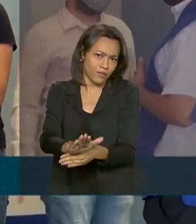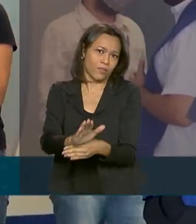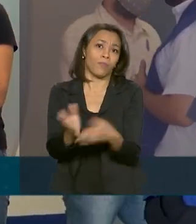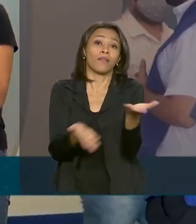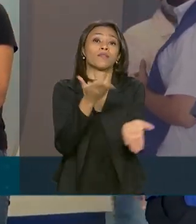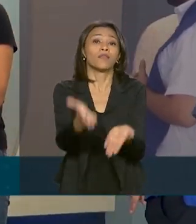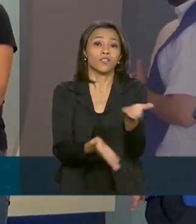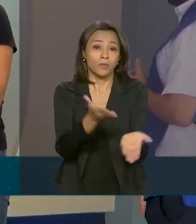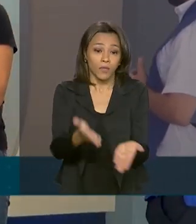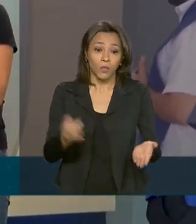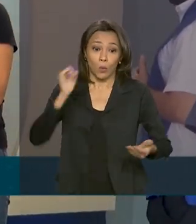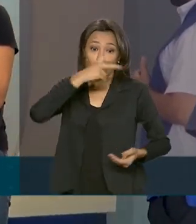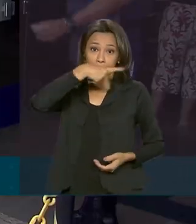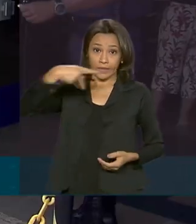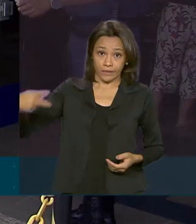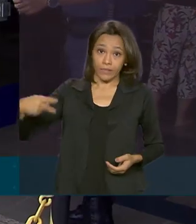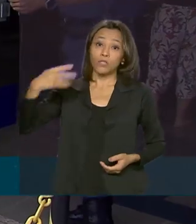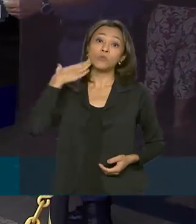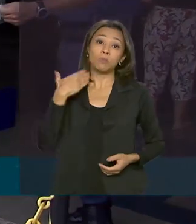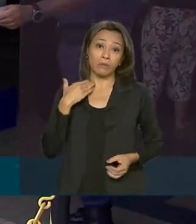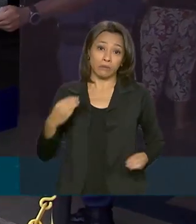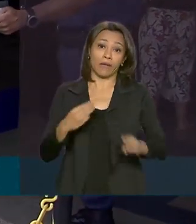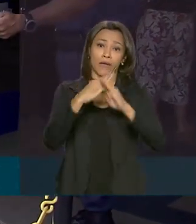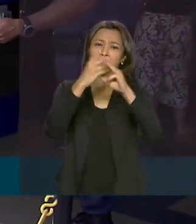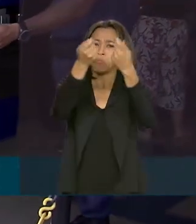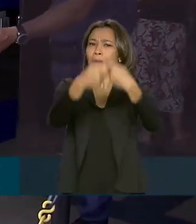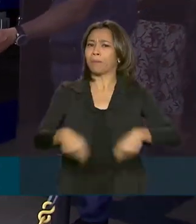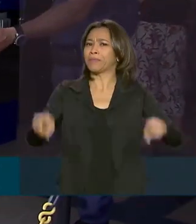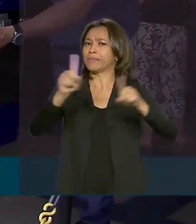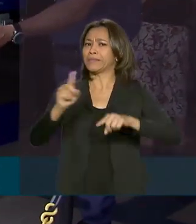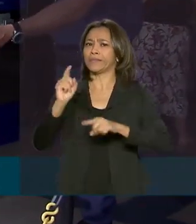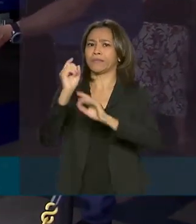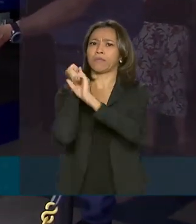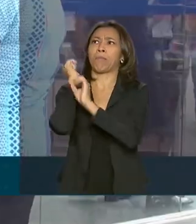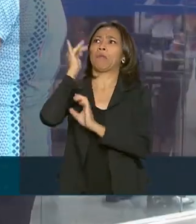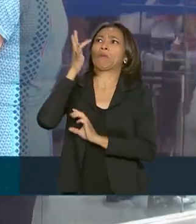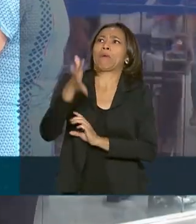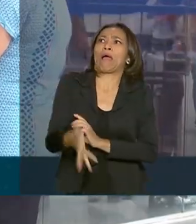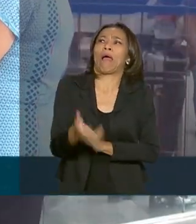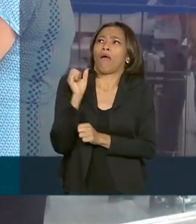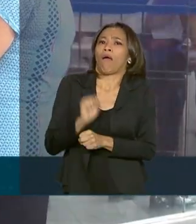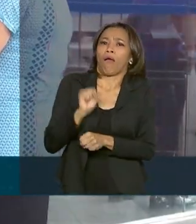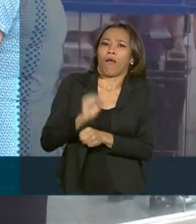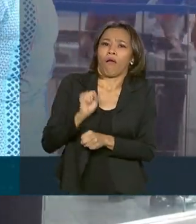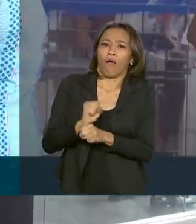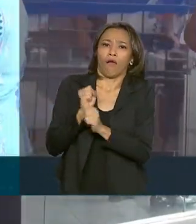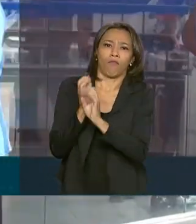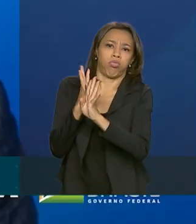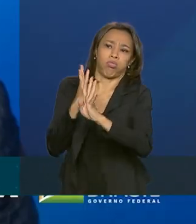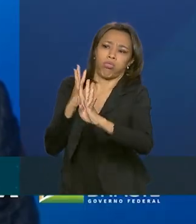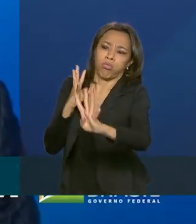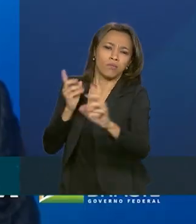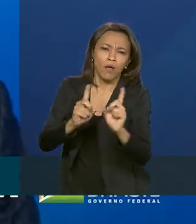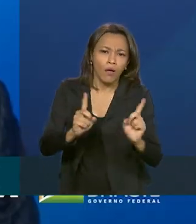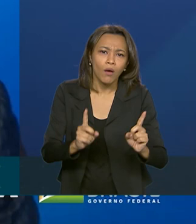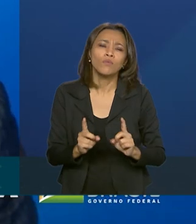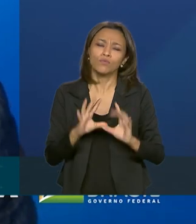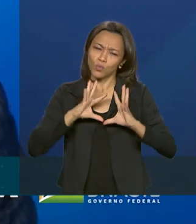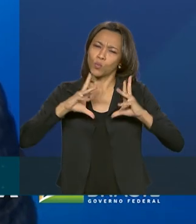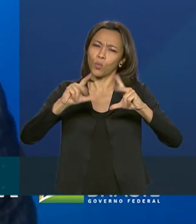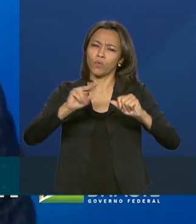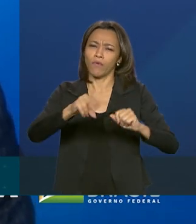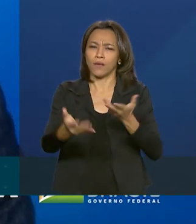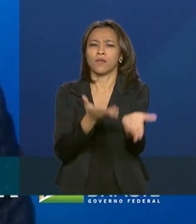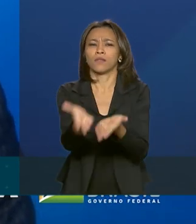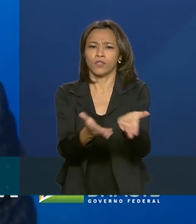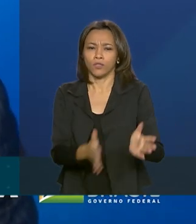Segundo o presidente da Caixa Econômica Federal, não é preciso madrugar nas filas, todos vão ser atendidos. Nós fizemos uma